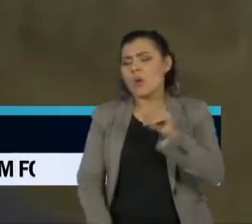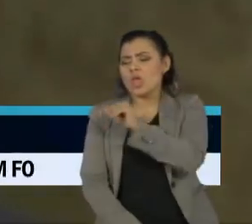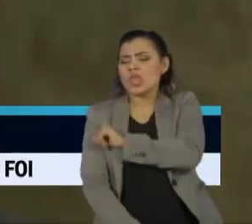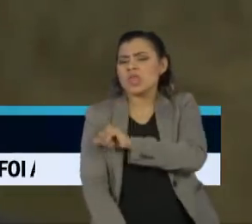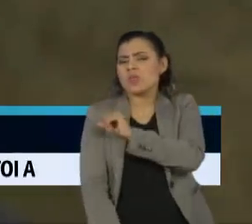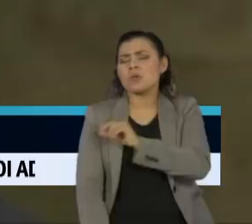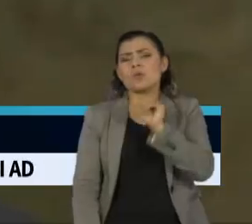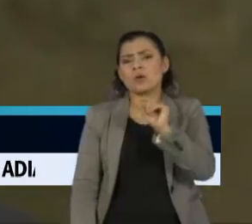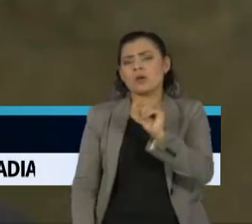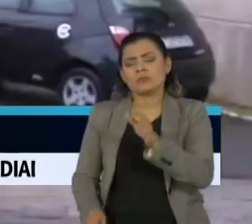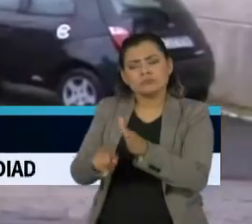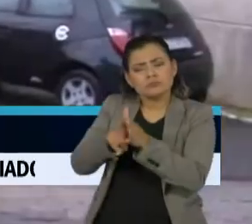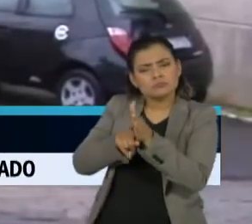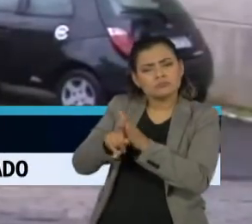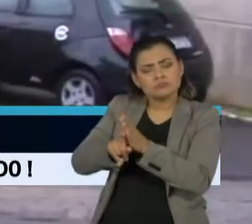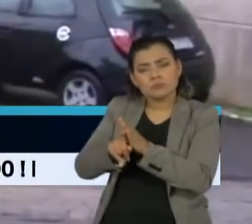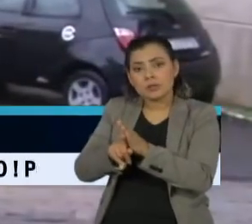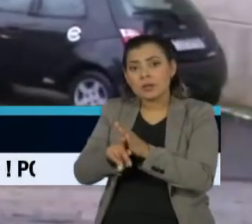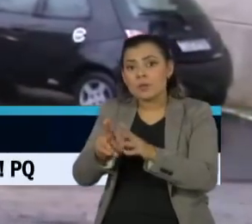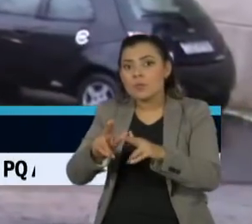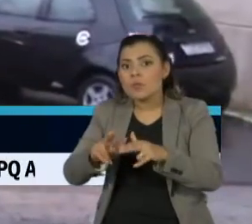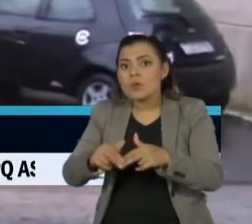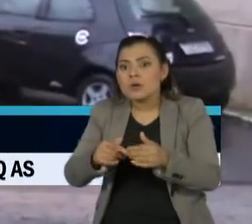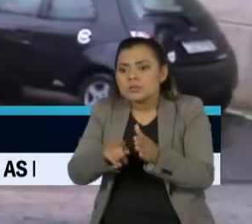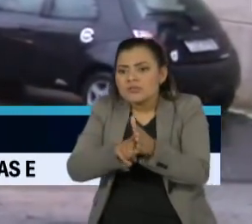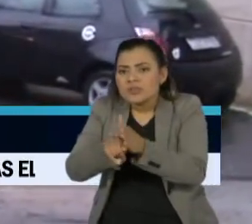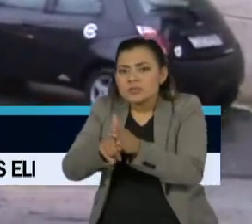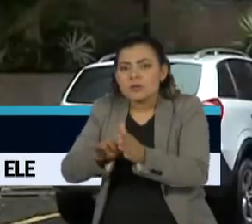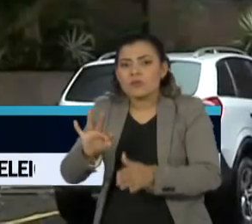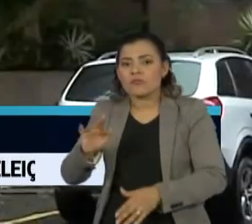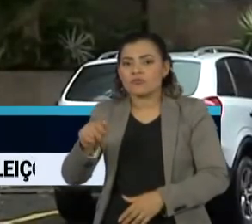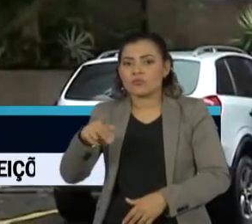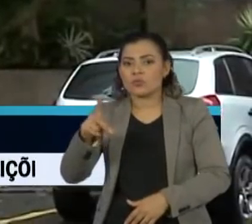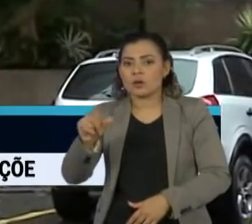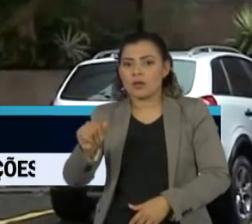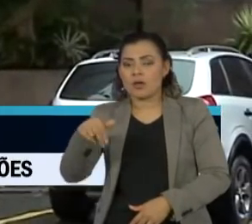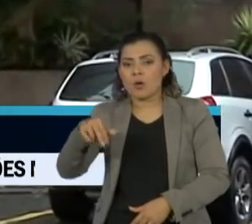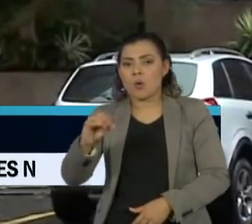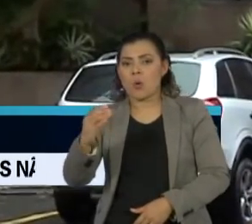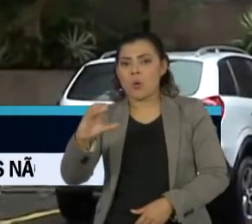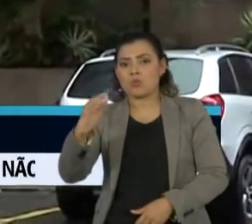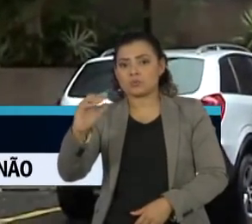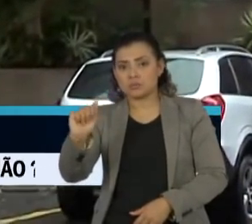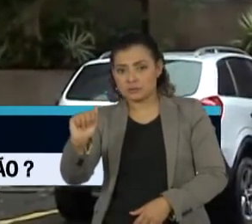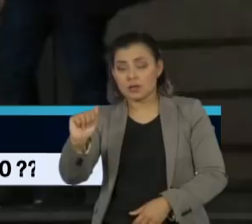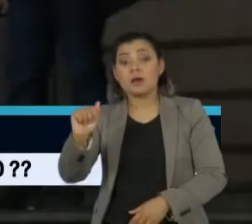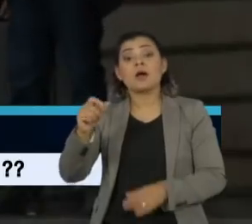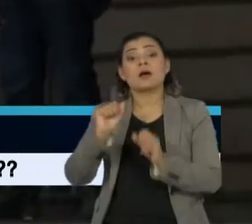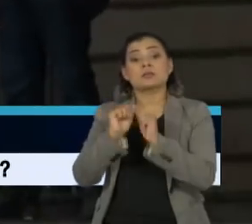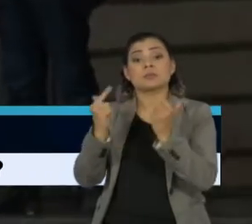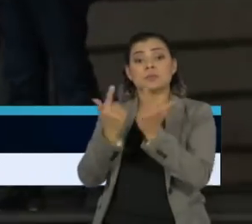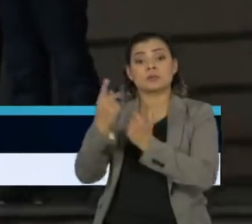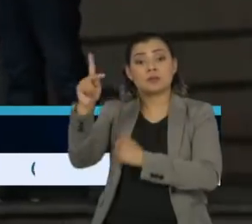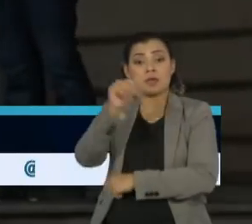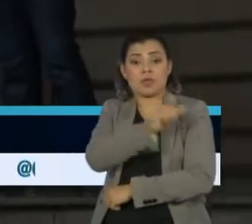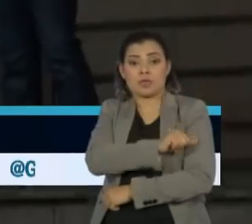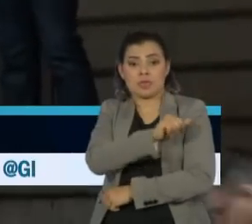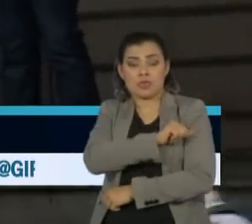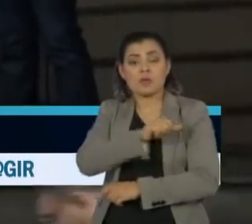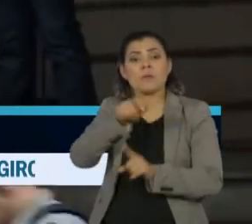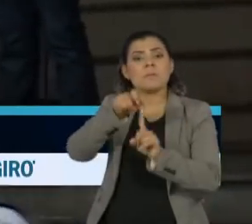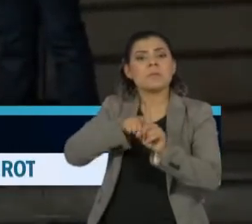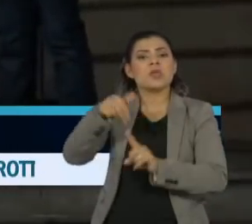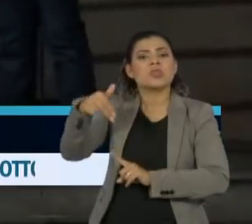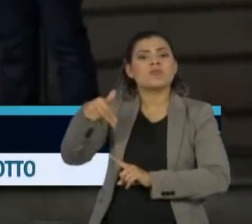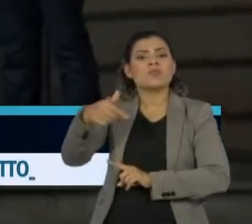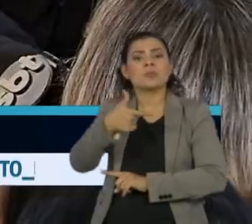denúncia feita pelo empresário sobre o vazamento da Operação Furna da Onça, que aconteceu na Assembleia Legislativa do Rio no início de novembro